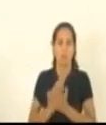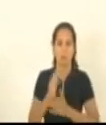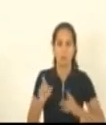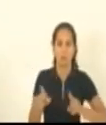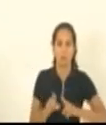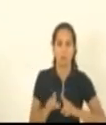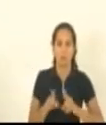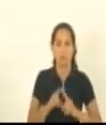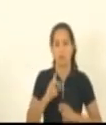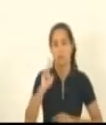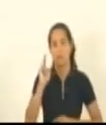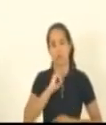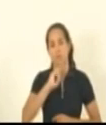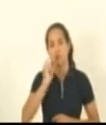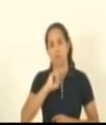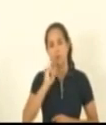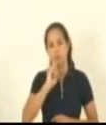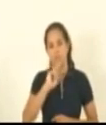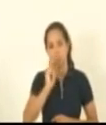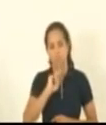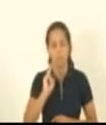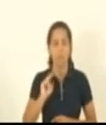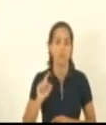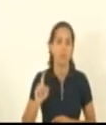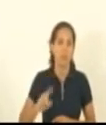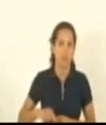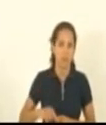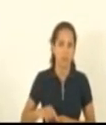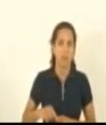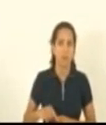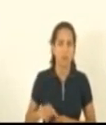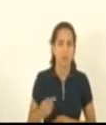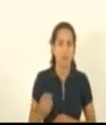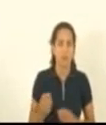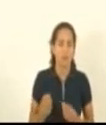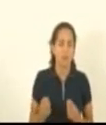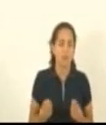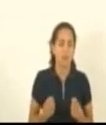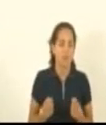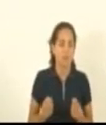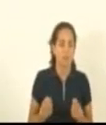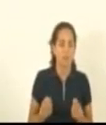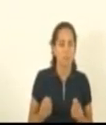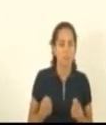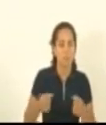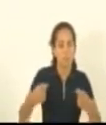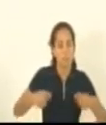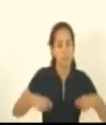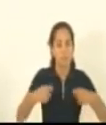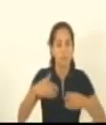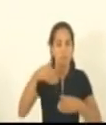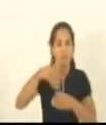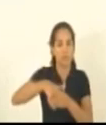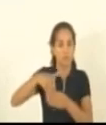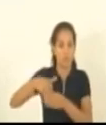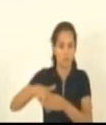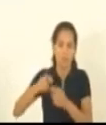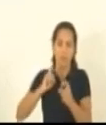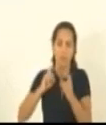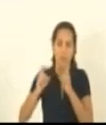regime de urgência para que a tramitação se desse de uma forma mais séria e assim pudesse entrar em votação em sessão